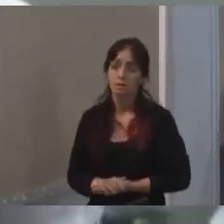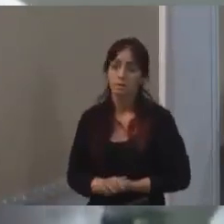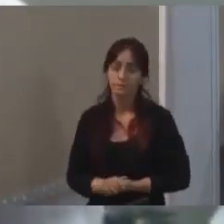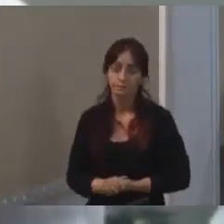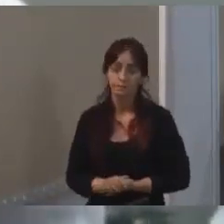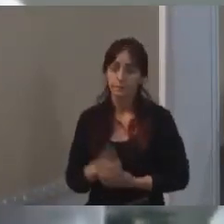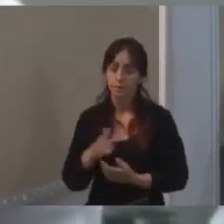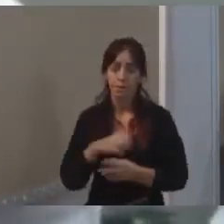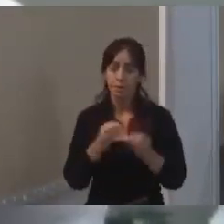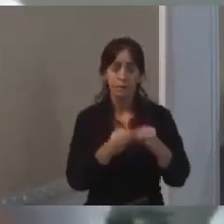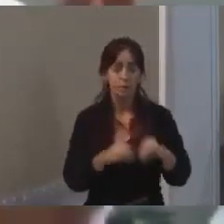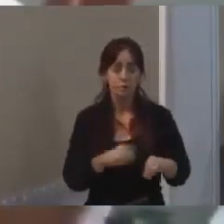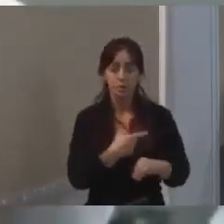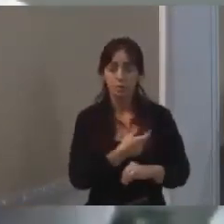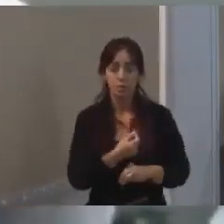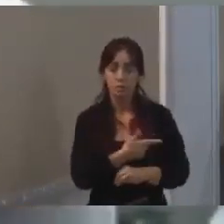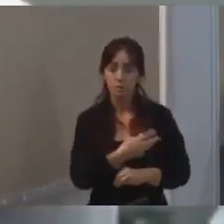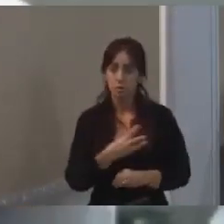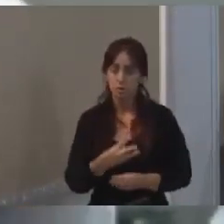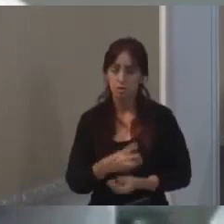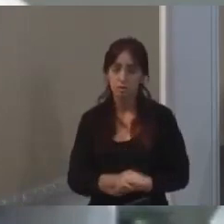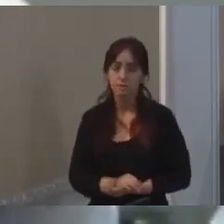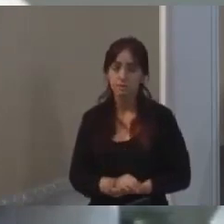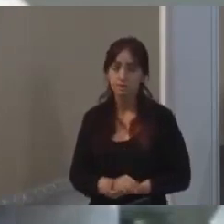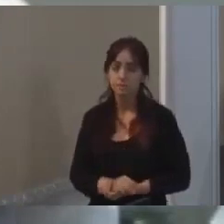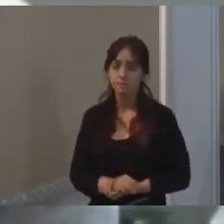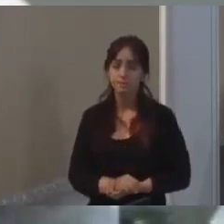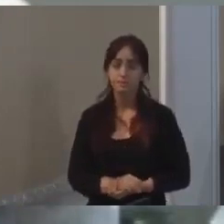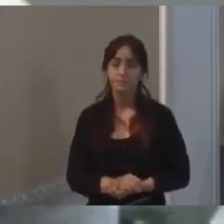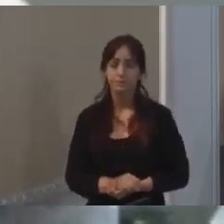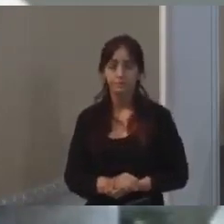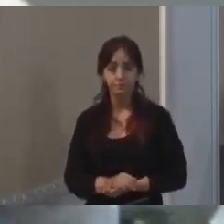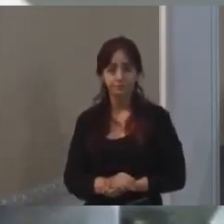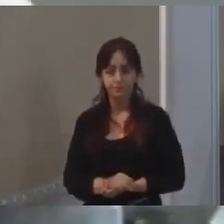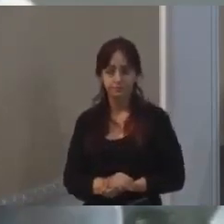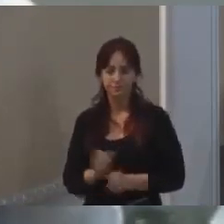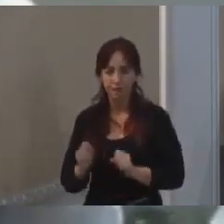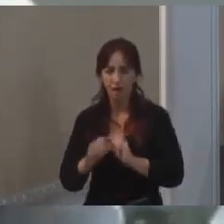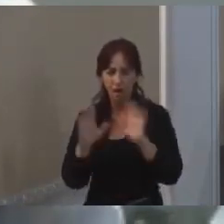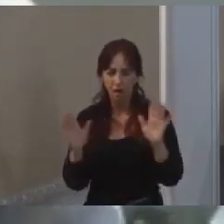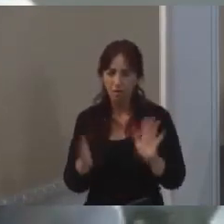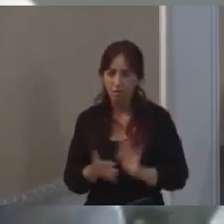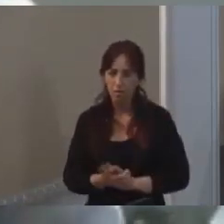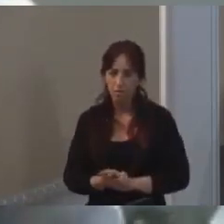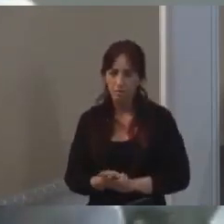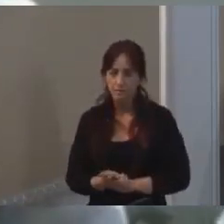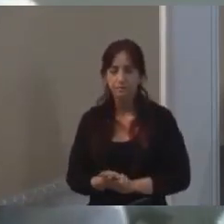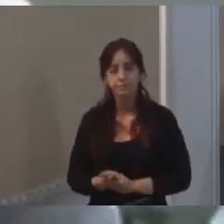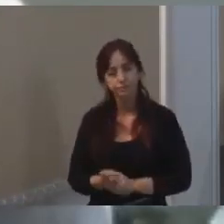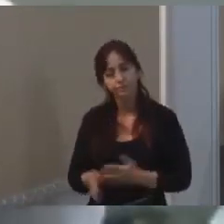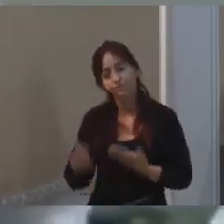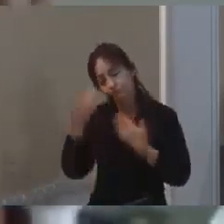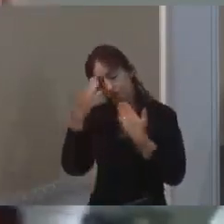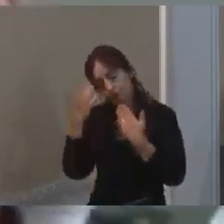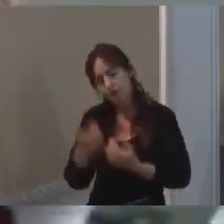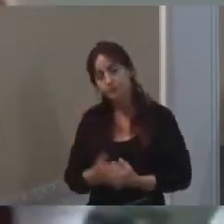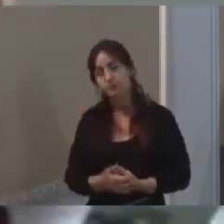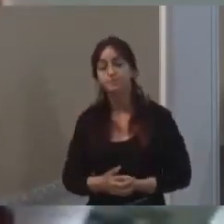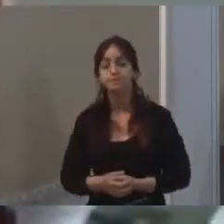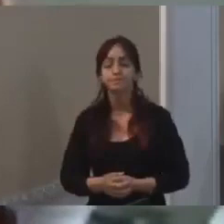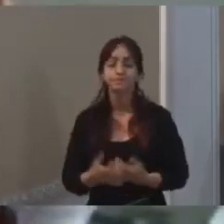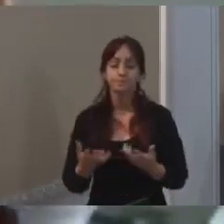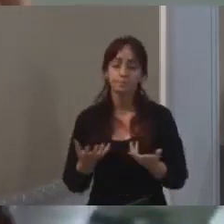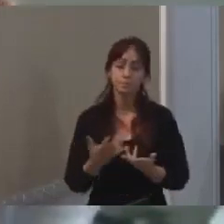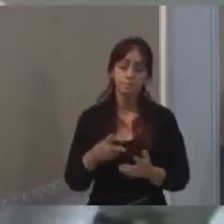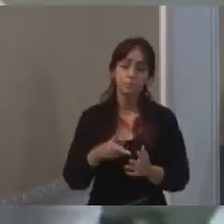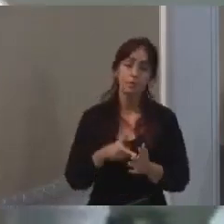de 2023 ou de qualquer ano anterior. Fui claro, preador? Obrigado, senhor Bruno. Eu queria,